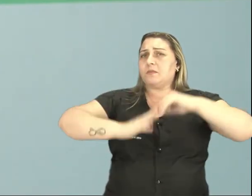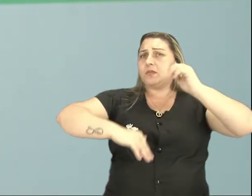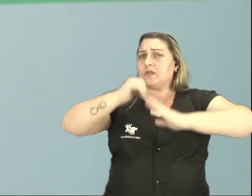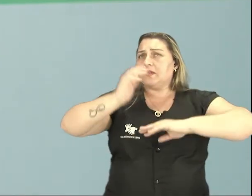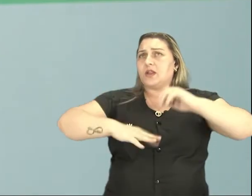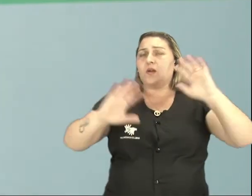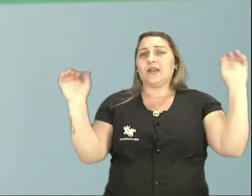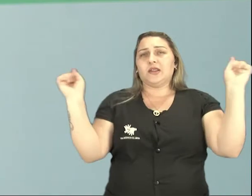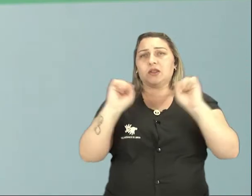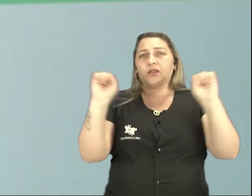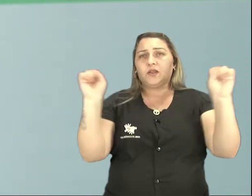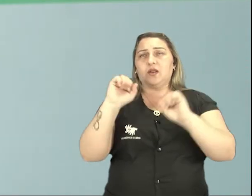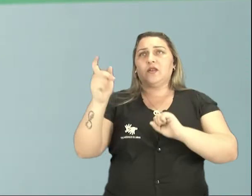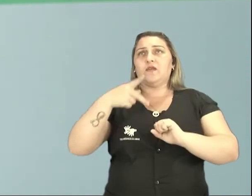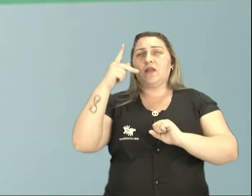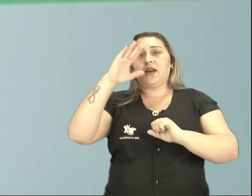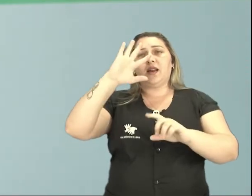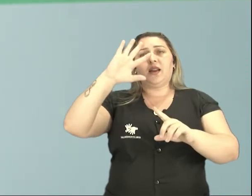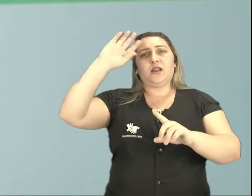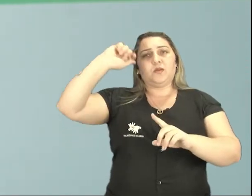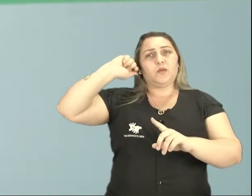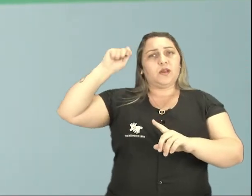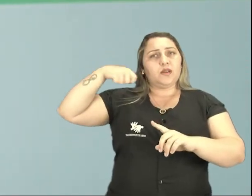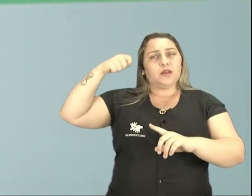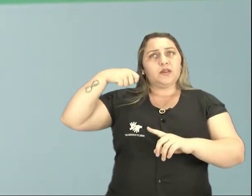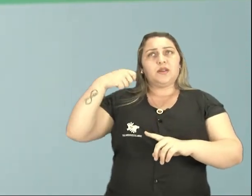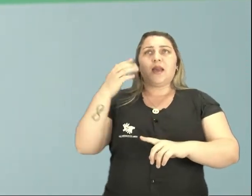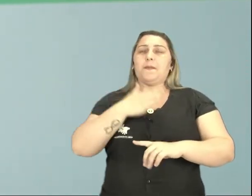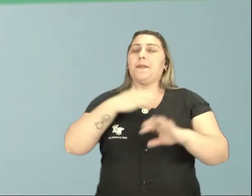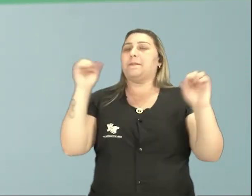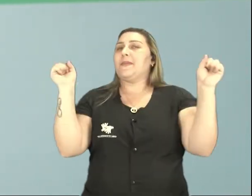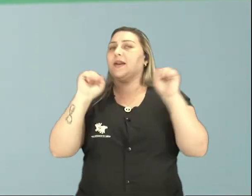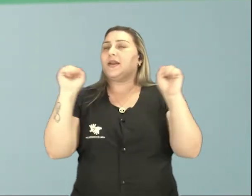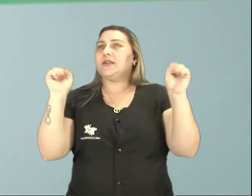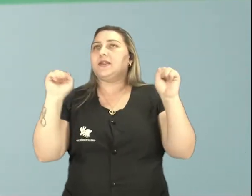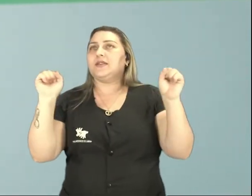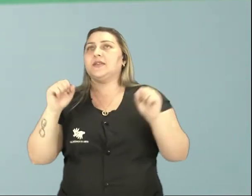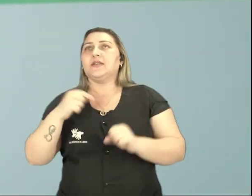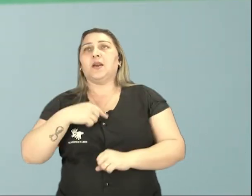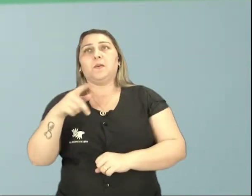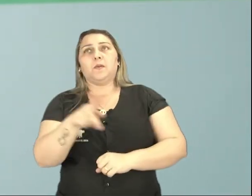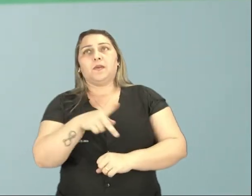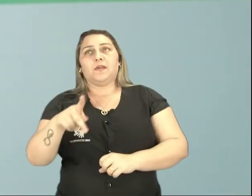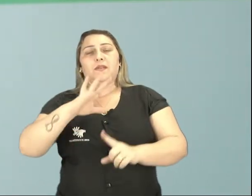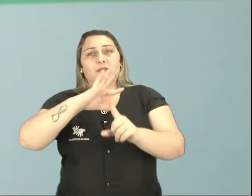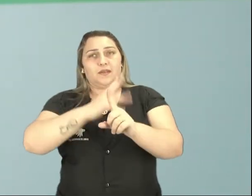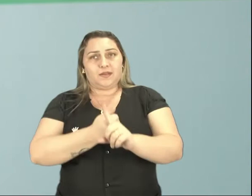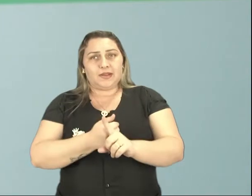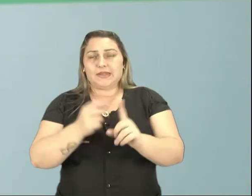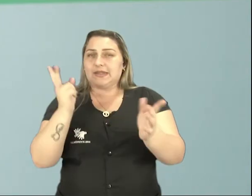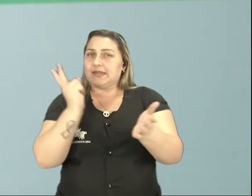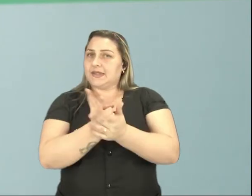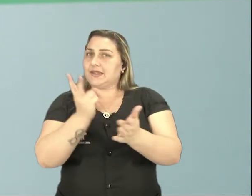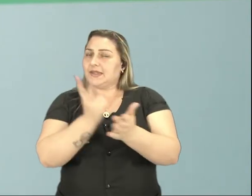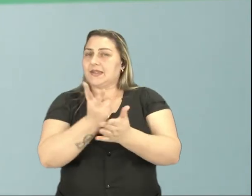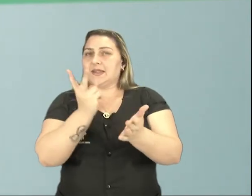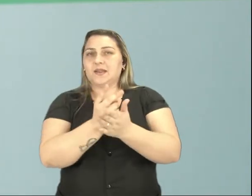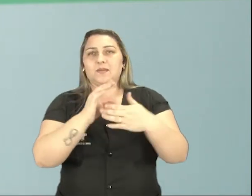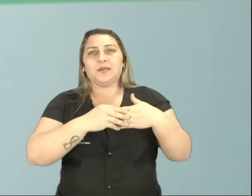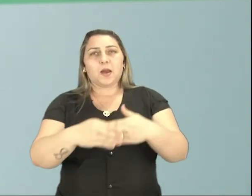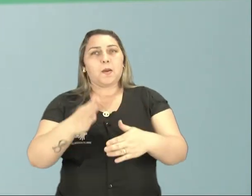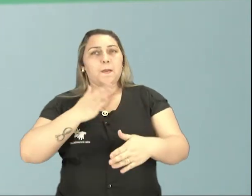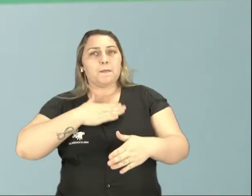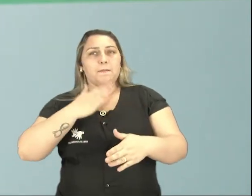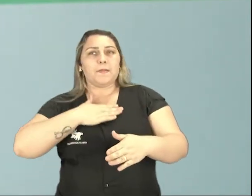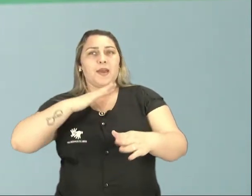isso. A gente poderia falar mais sobre a profissão do músico. Eu adoro falar sobre o artista, é minha paixão, afinal de contas, eu sou